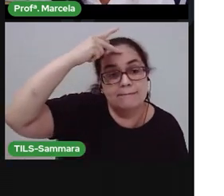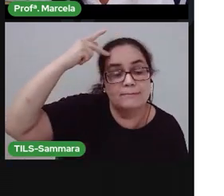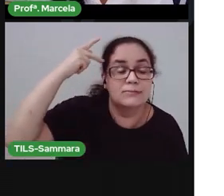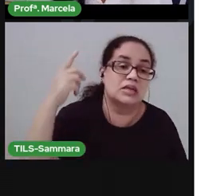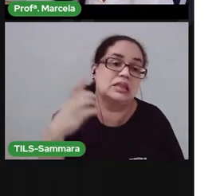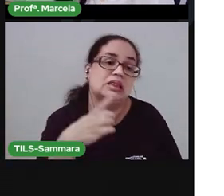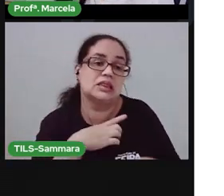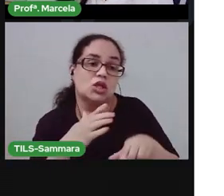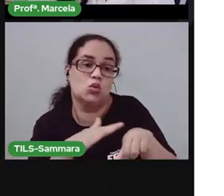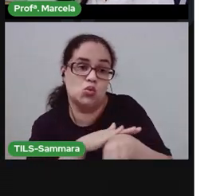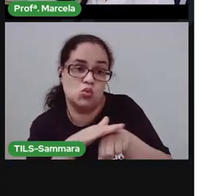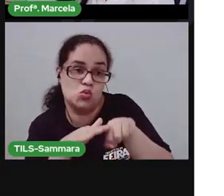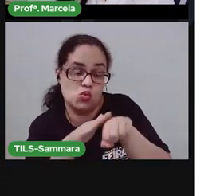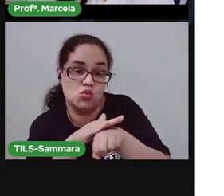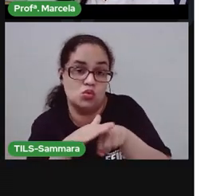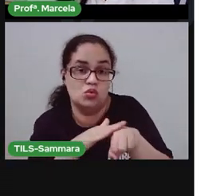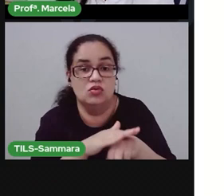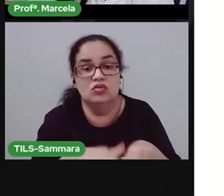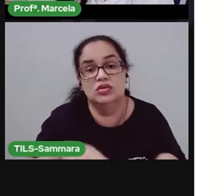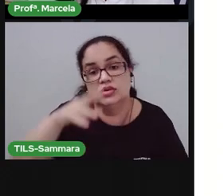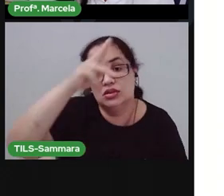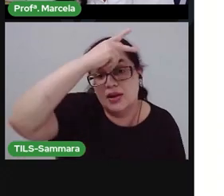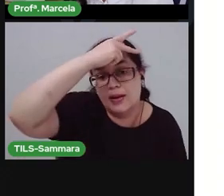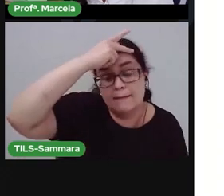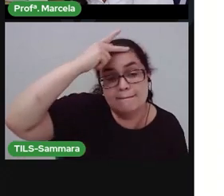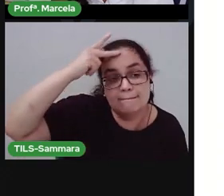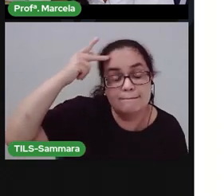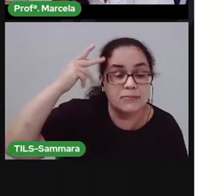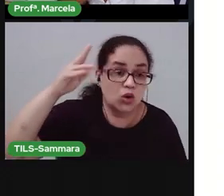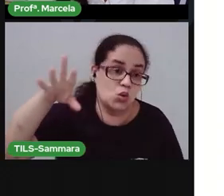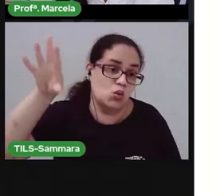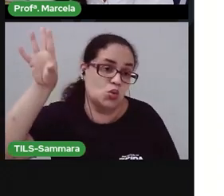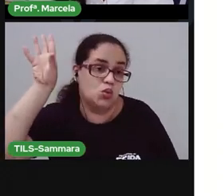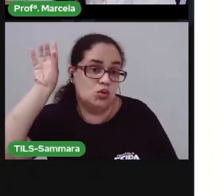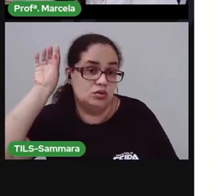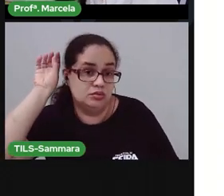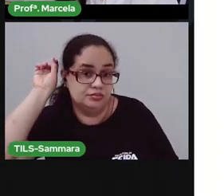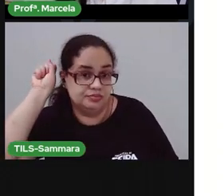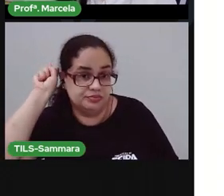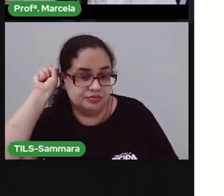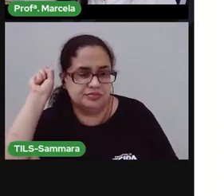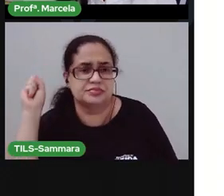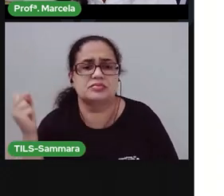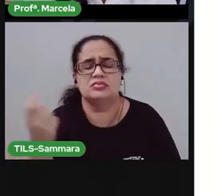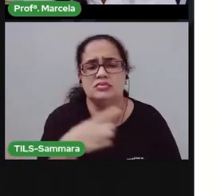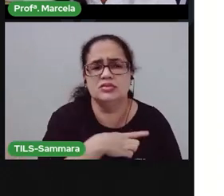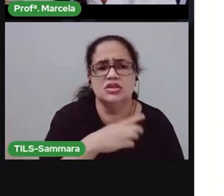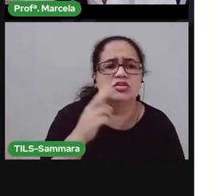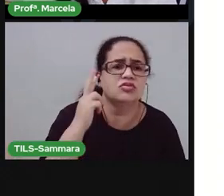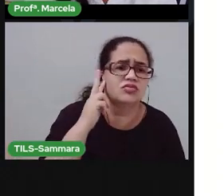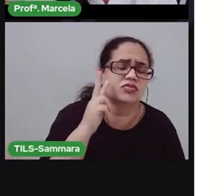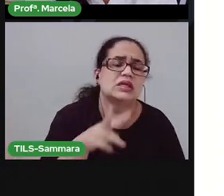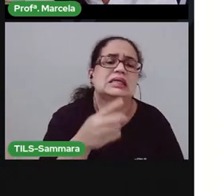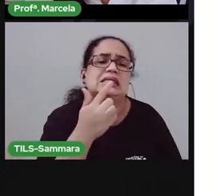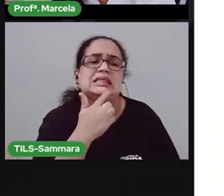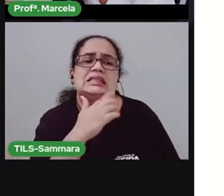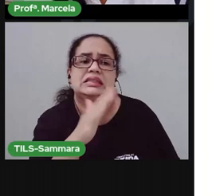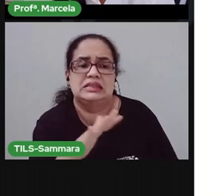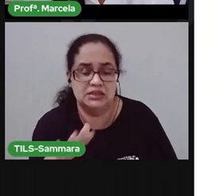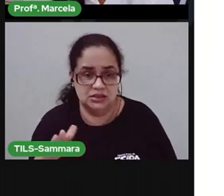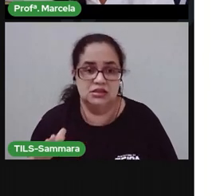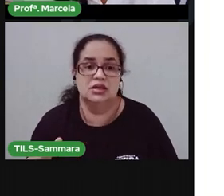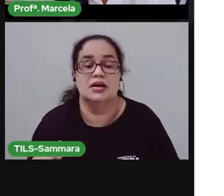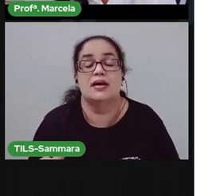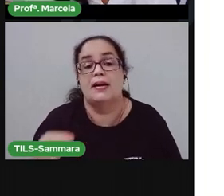conversa com as pessoas, ouvindo. A gente já viu, querida, que nem todas